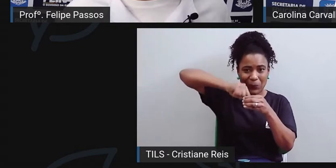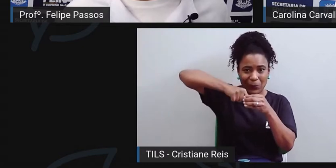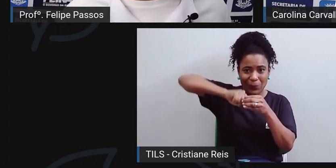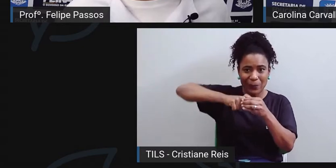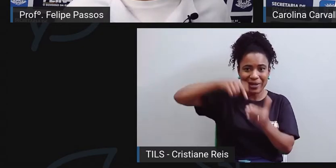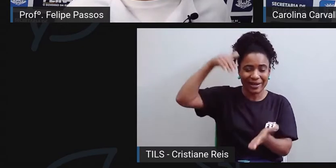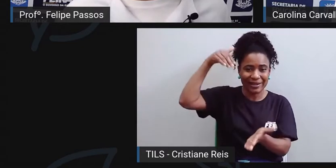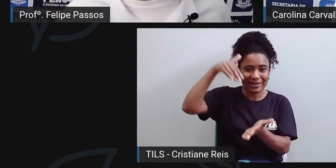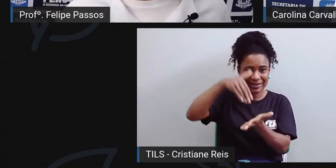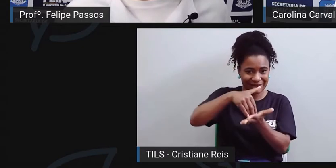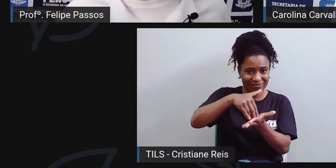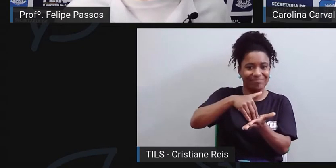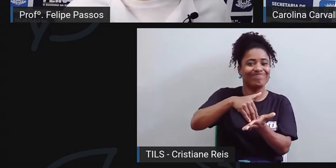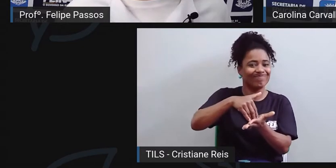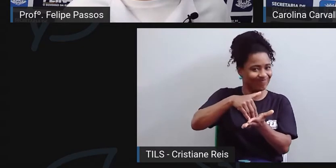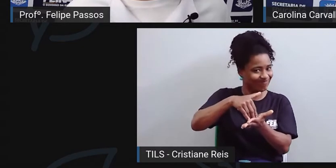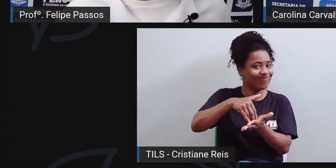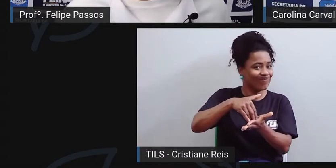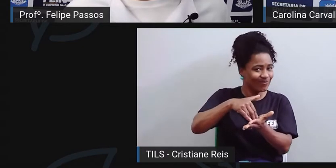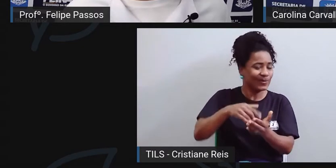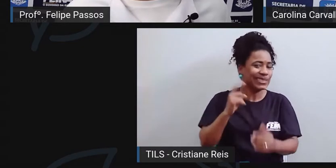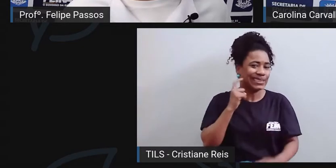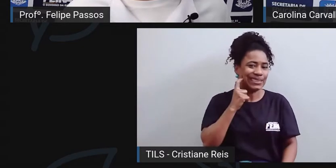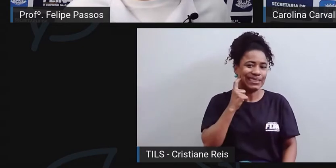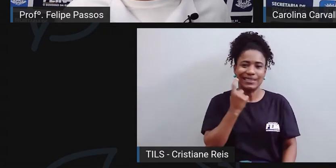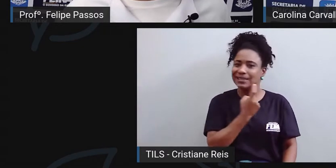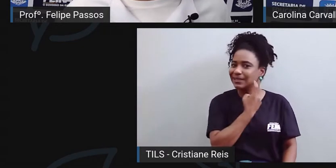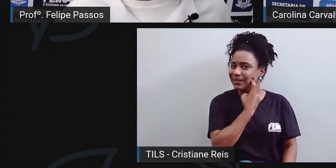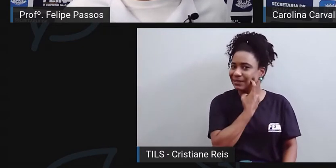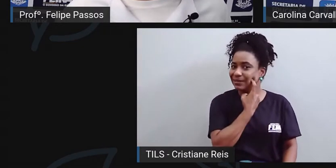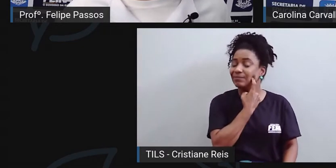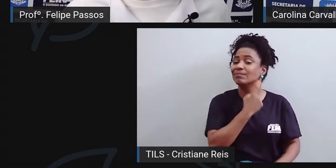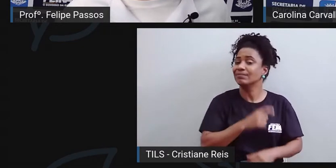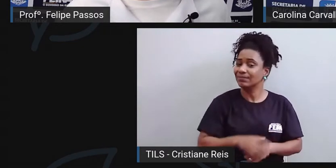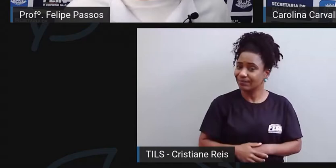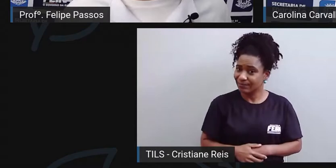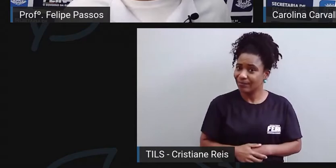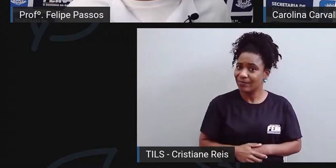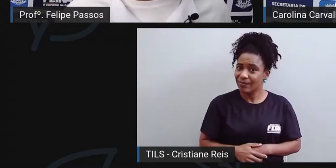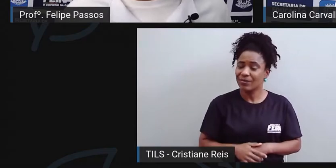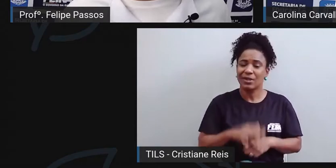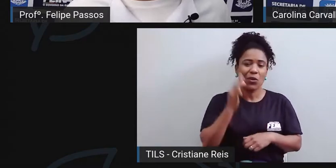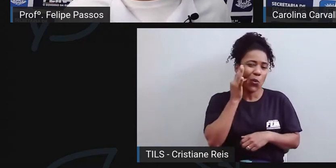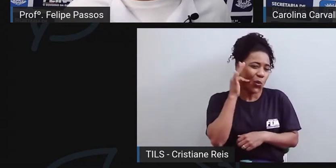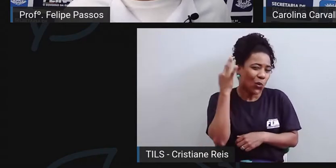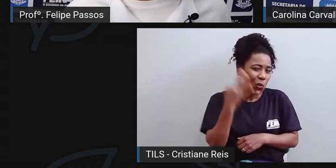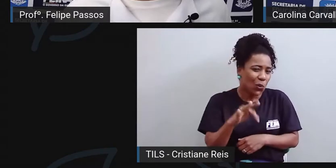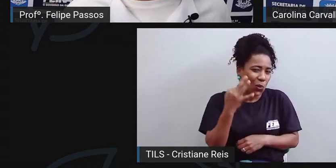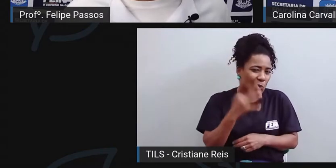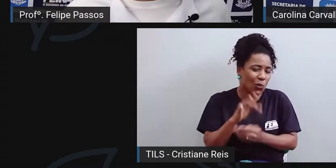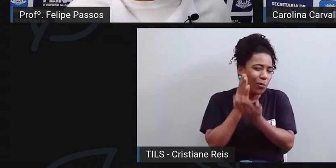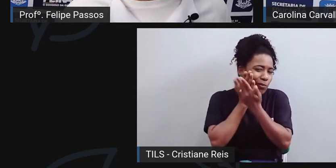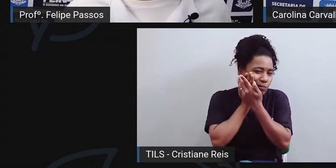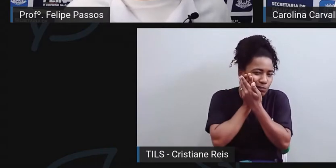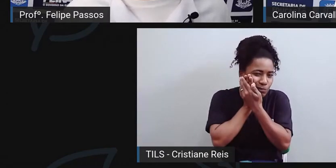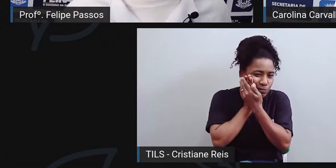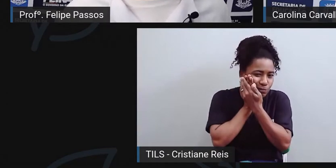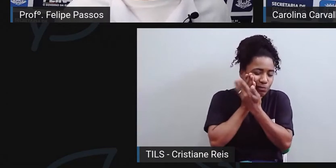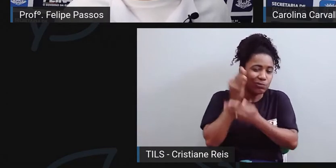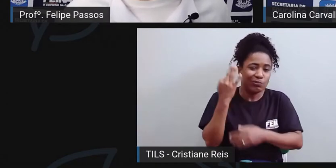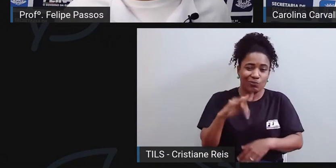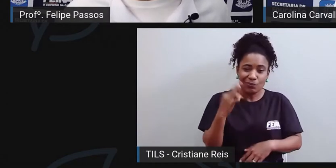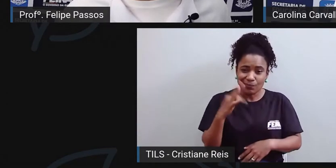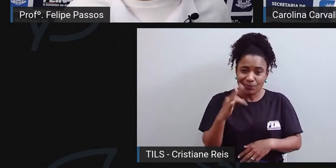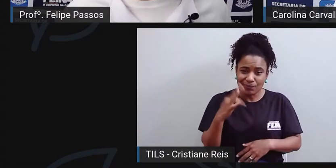até chegar à parte mais profunda do dente, e isso causa dor, causa destruição de